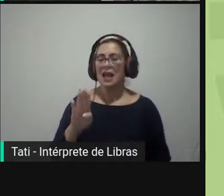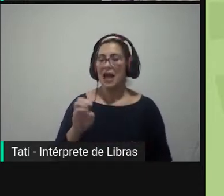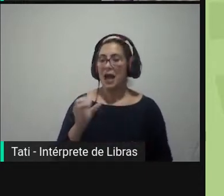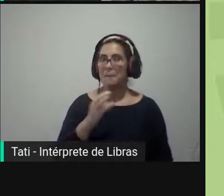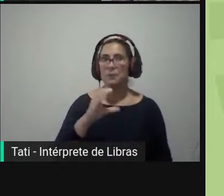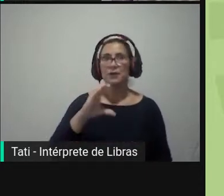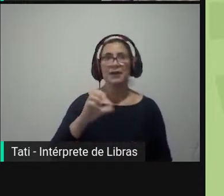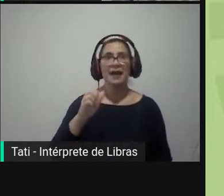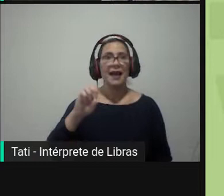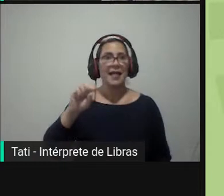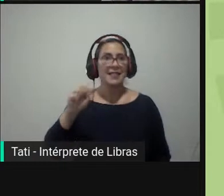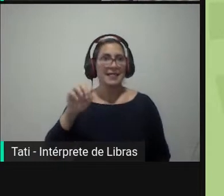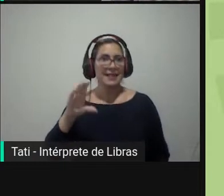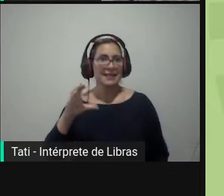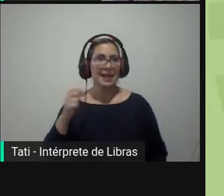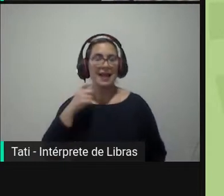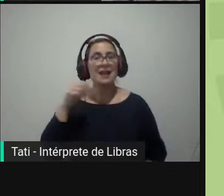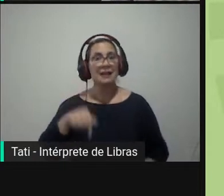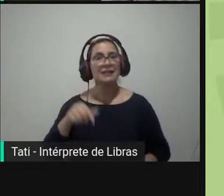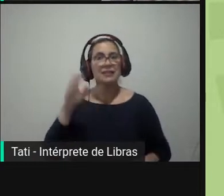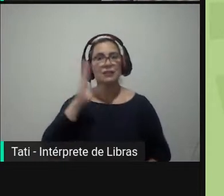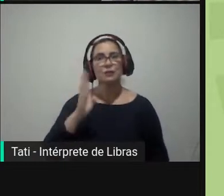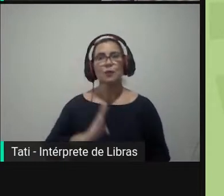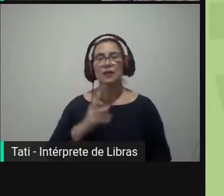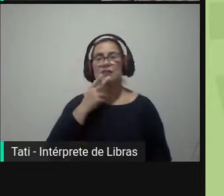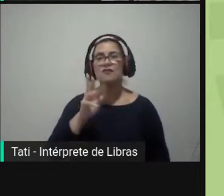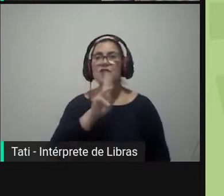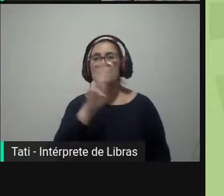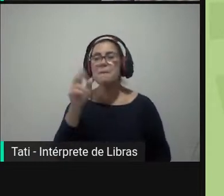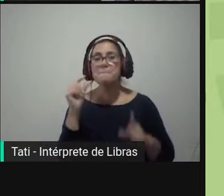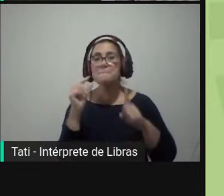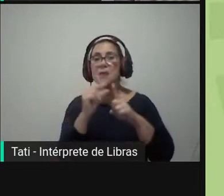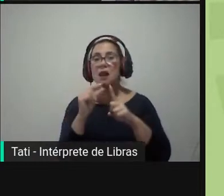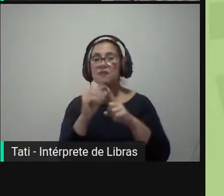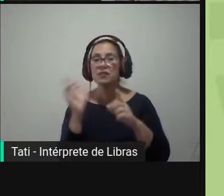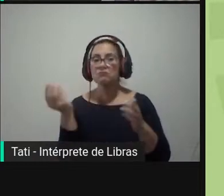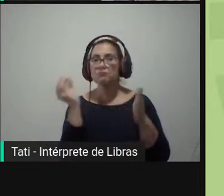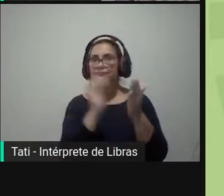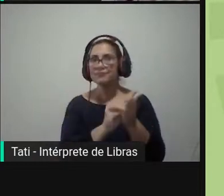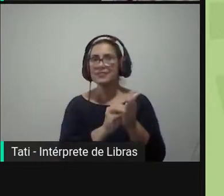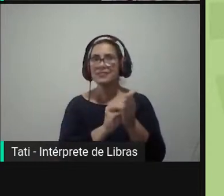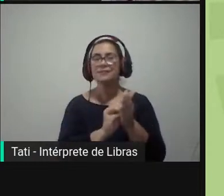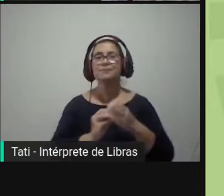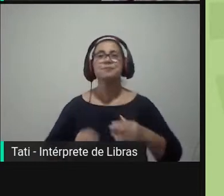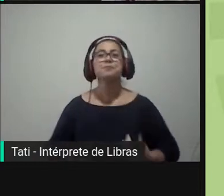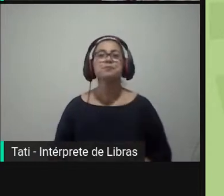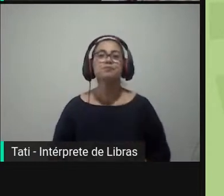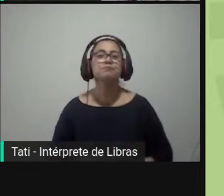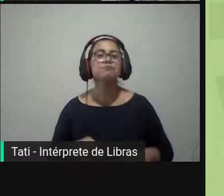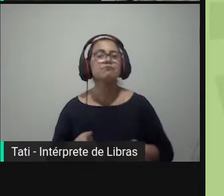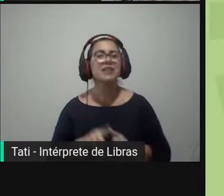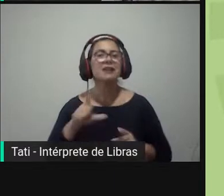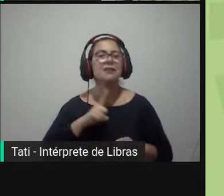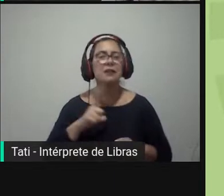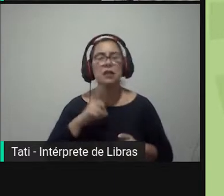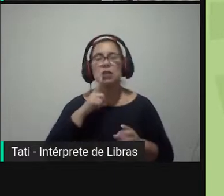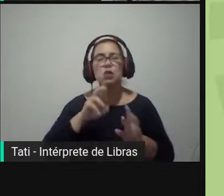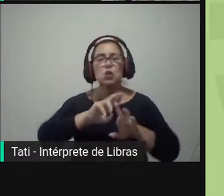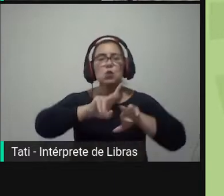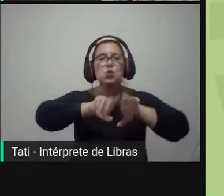trabalhos aqui no Brasil chamam, dão essa nomenicatura por efeito Cotail. Então, eu tentei abarcar